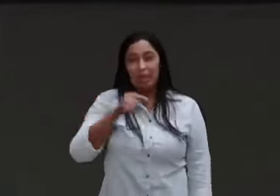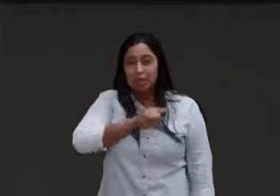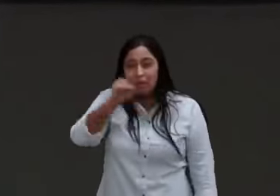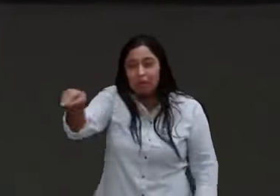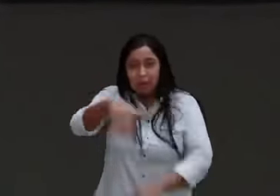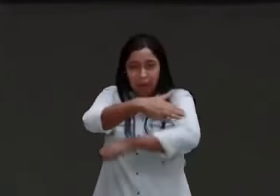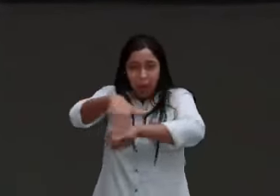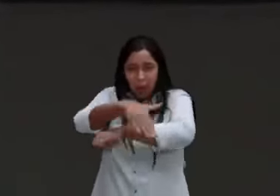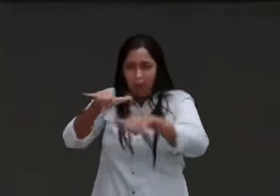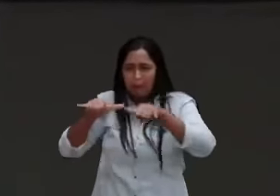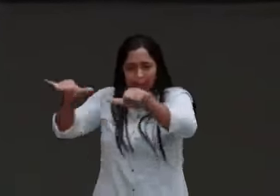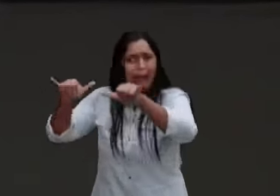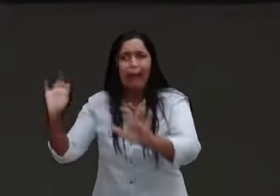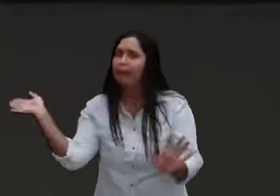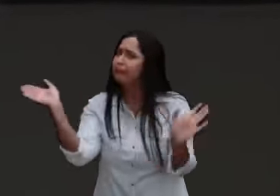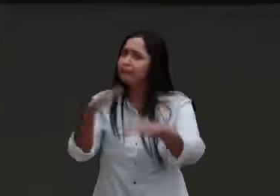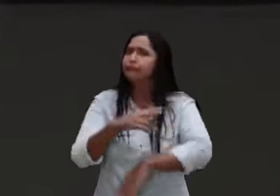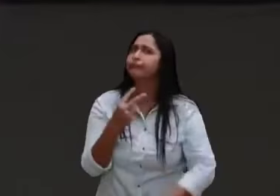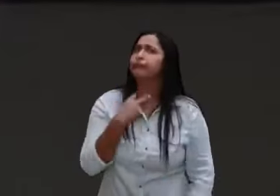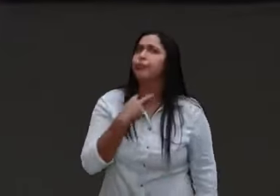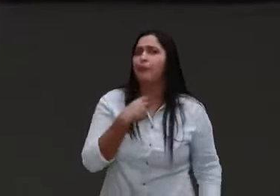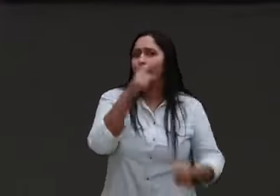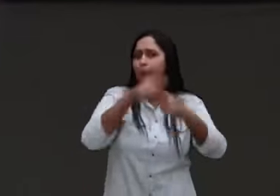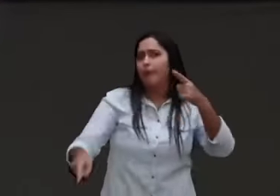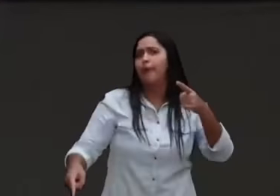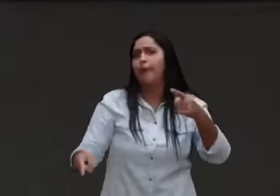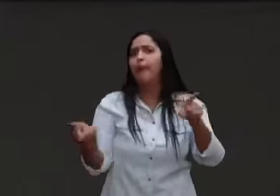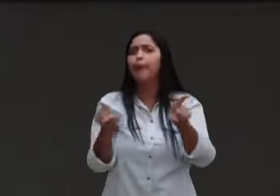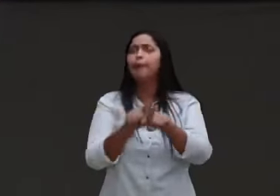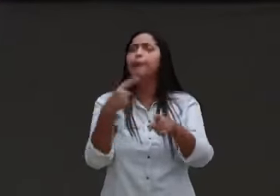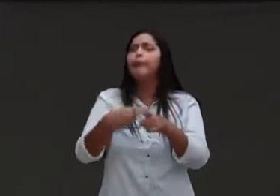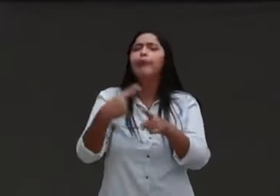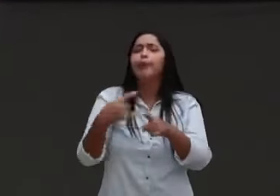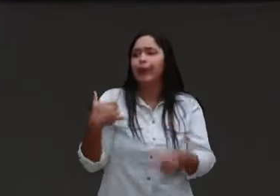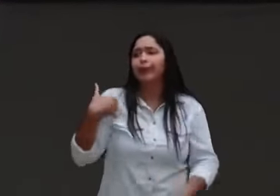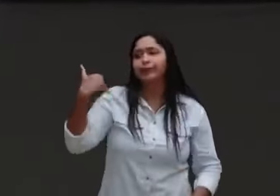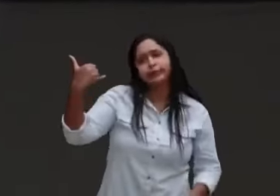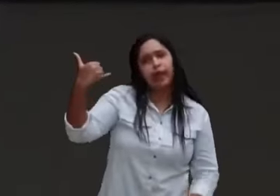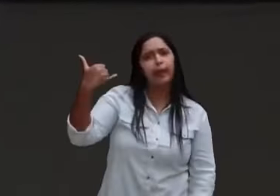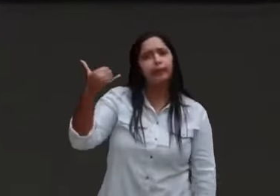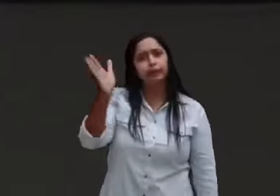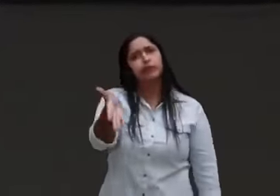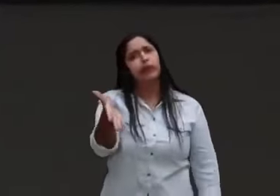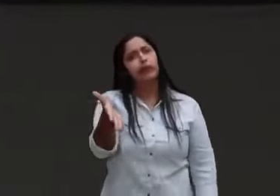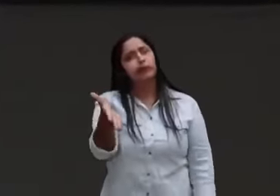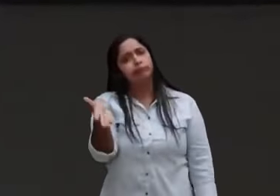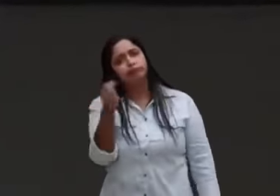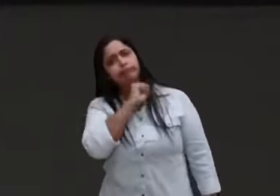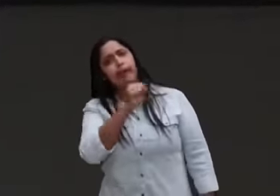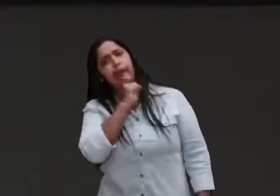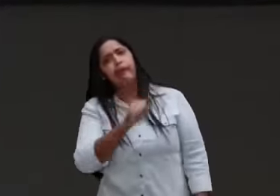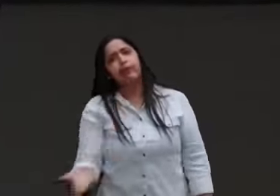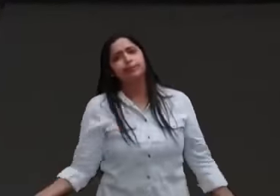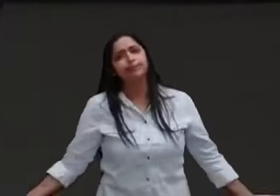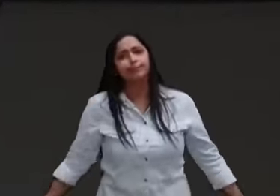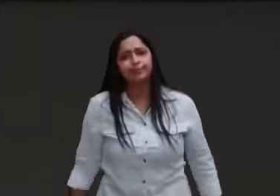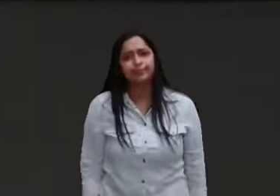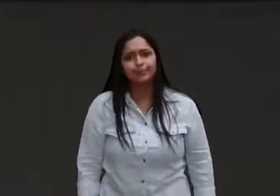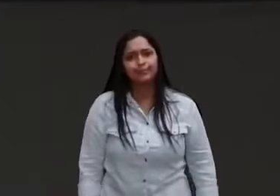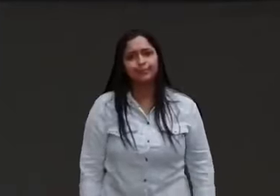pegar o Covid, que eles já são de idade avançada, então eu tenho mandado, uma hora eu mando,